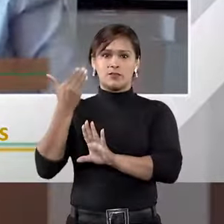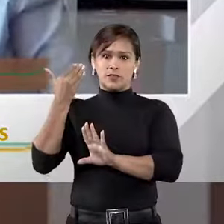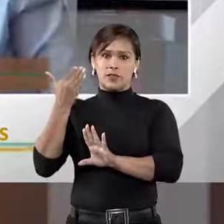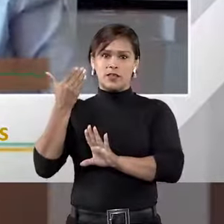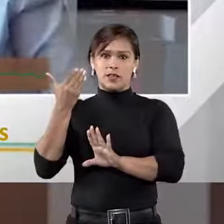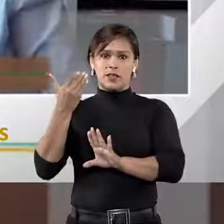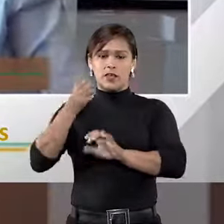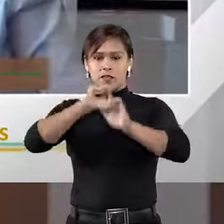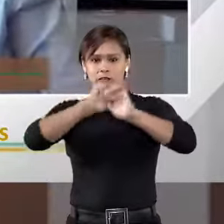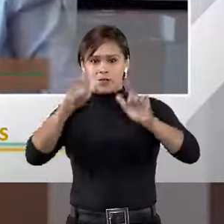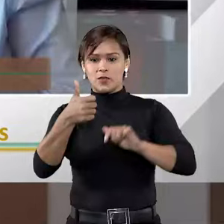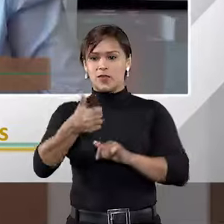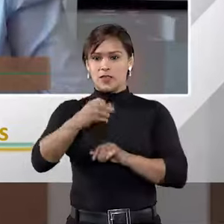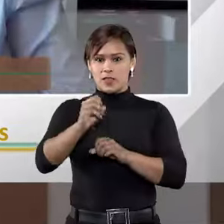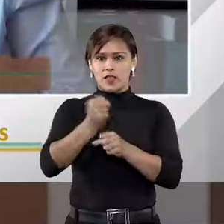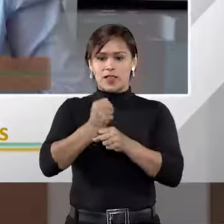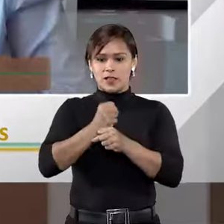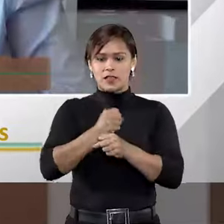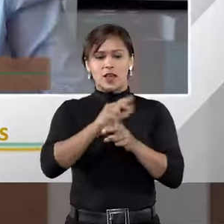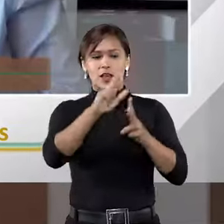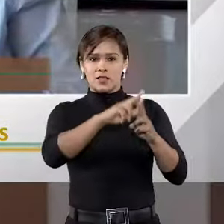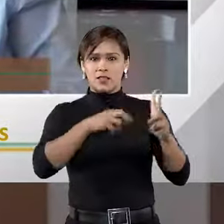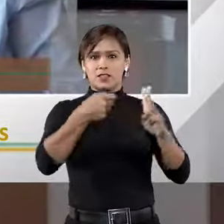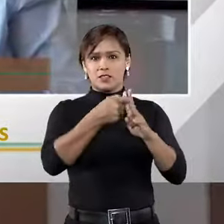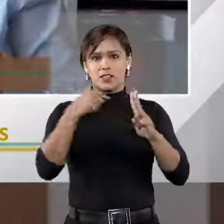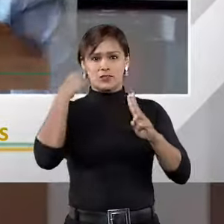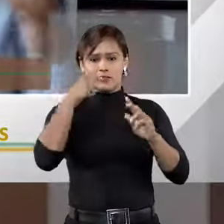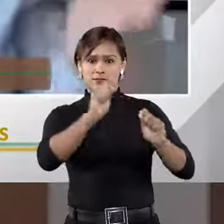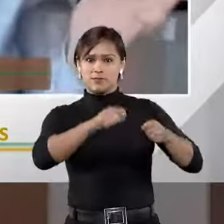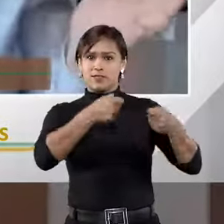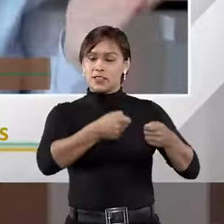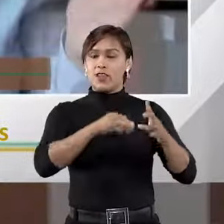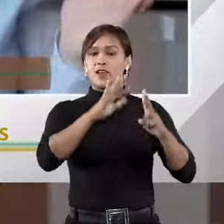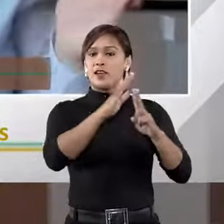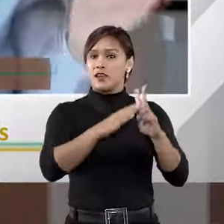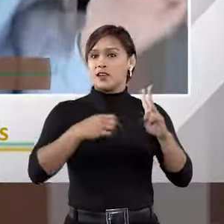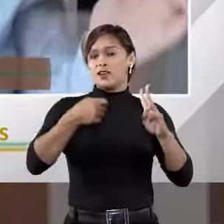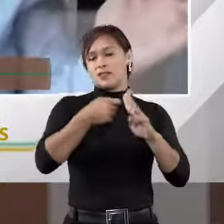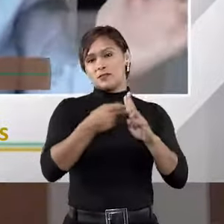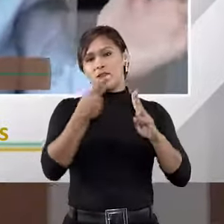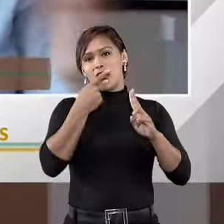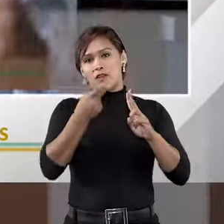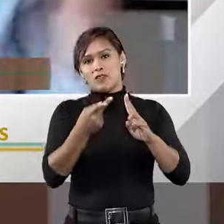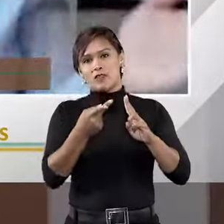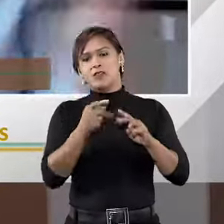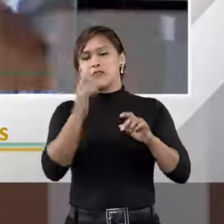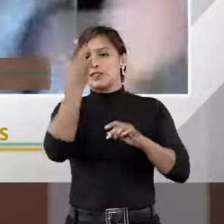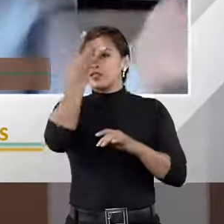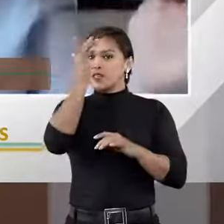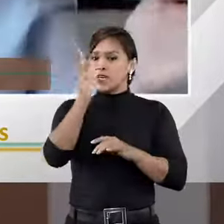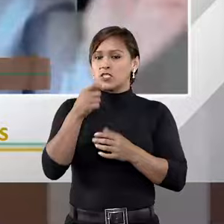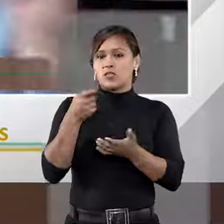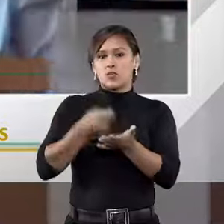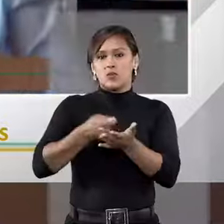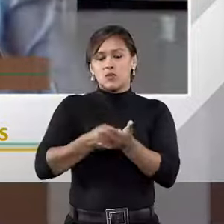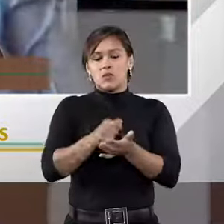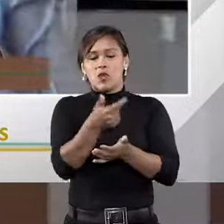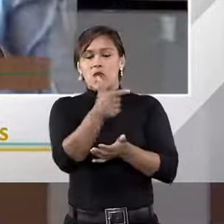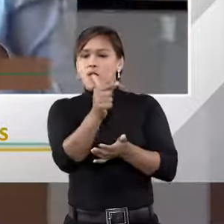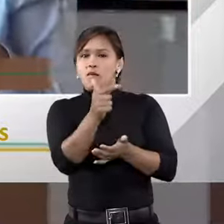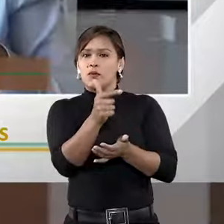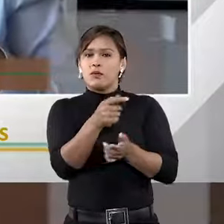Ele vai ter que revelar que há 10 anos atrás ele advogou para uma das partes. E aí as partes vão dizer se acham que isso compromete ou não